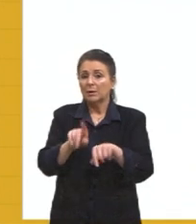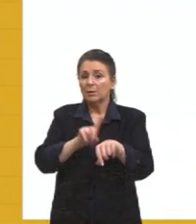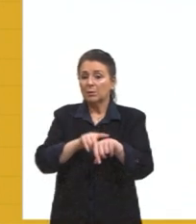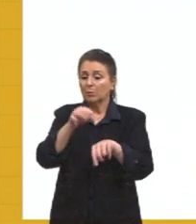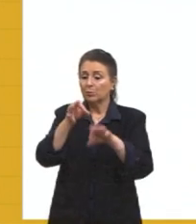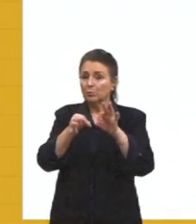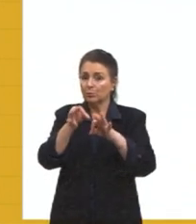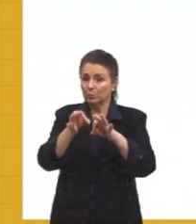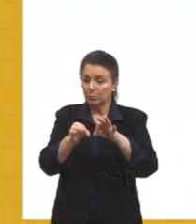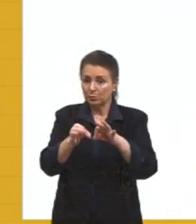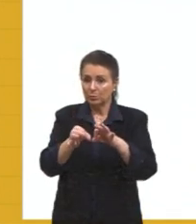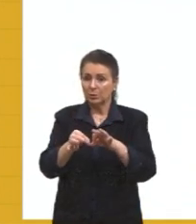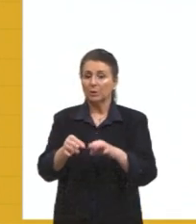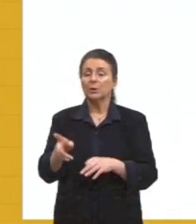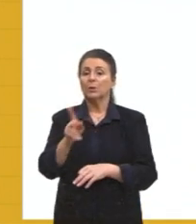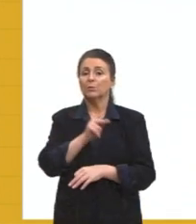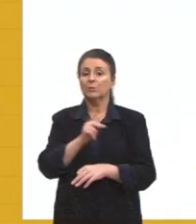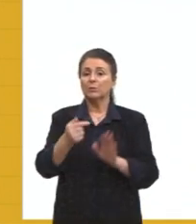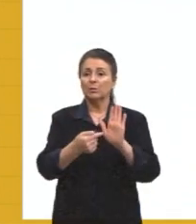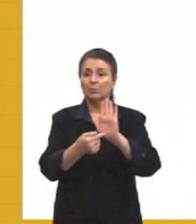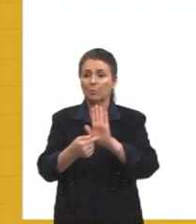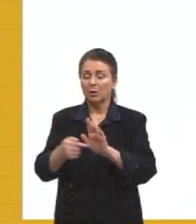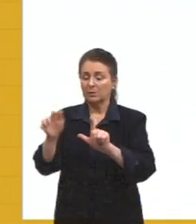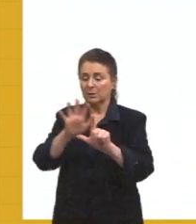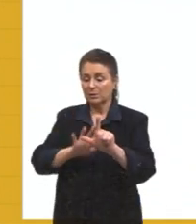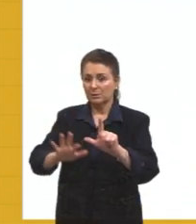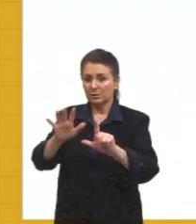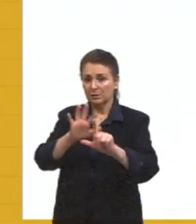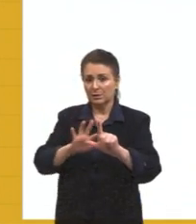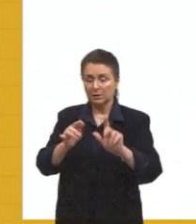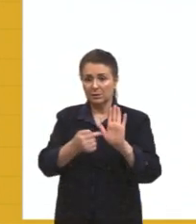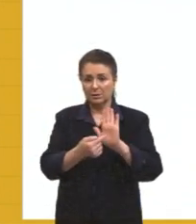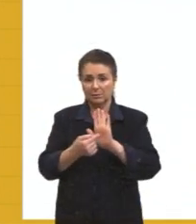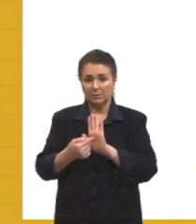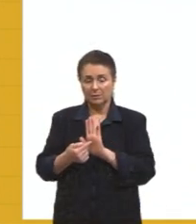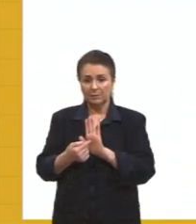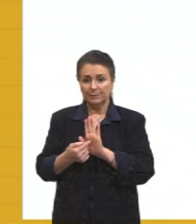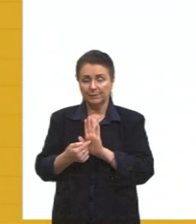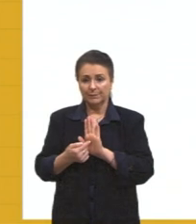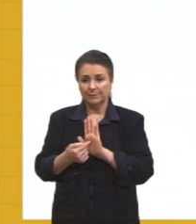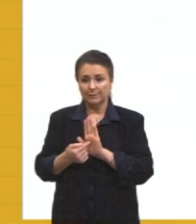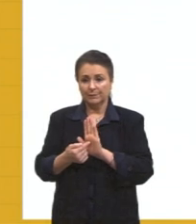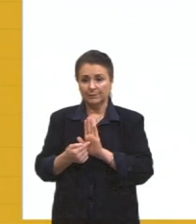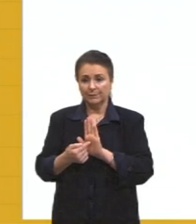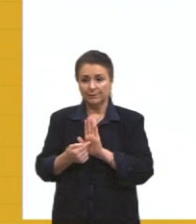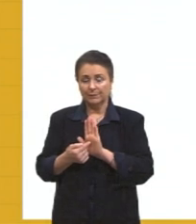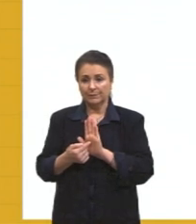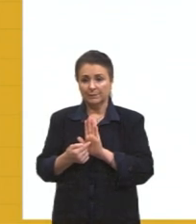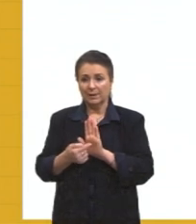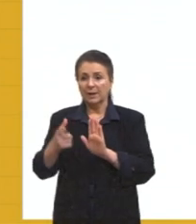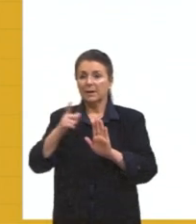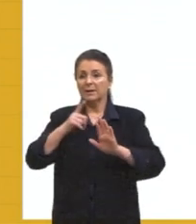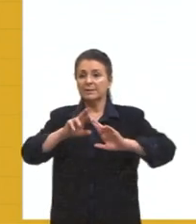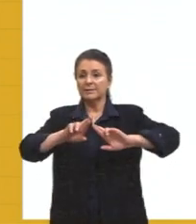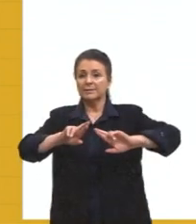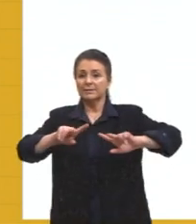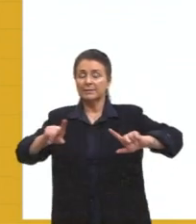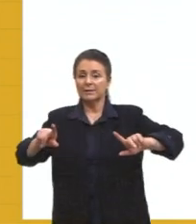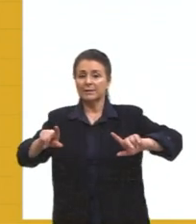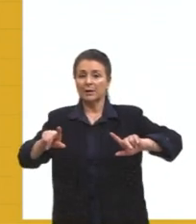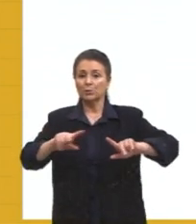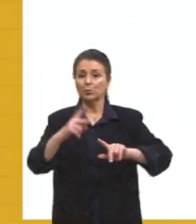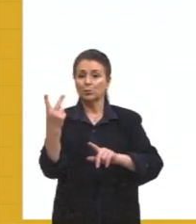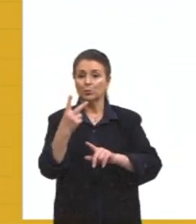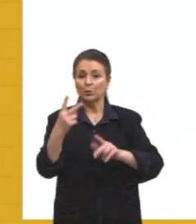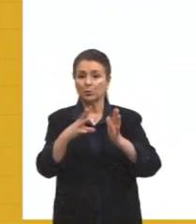questão. E eu trago de novo para vocês a charge, relacionada a isso aí. E aqui estão as diferenças entre o fordismo e o